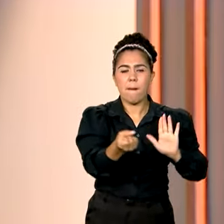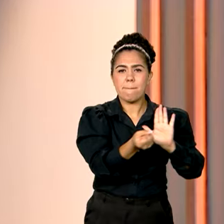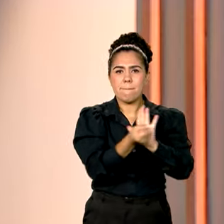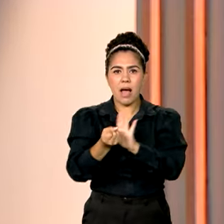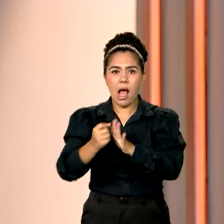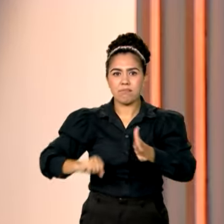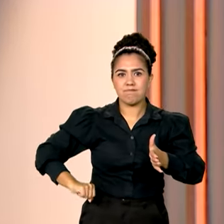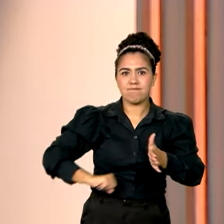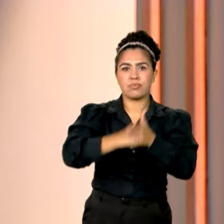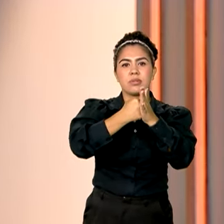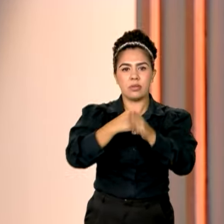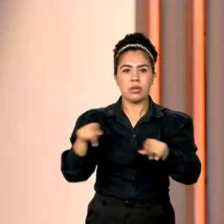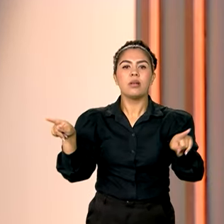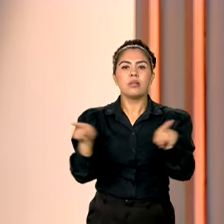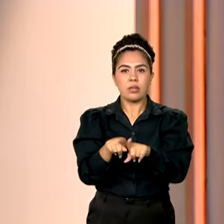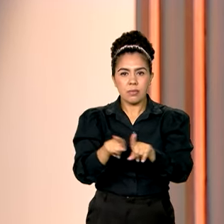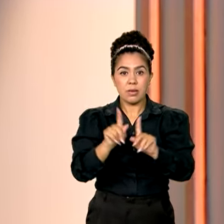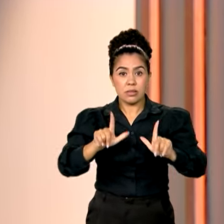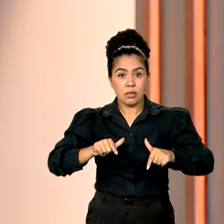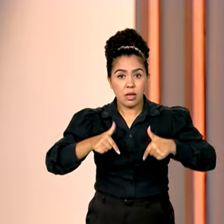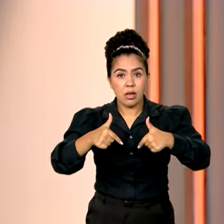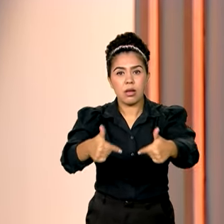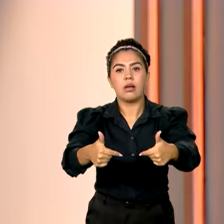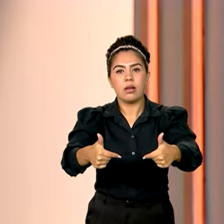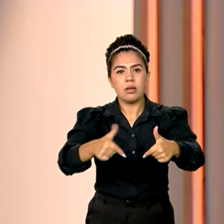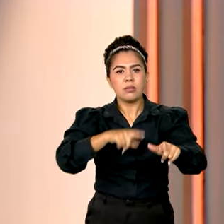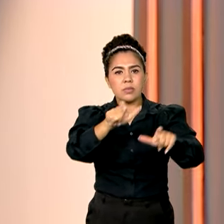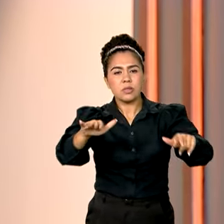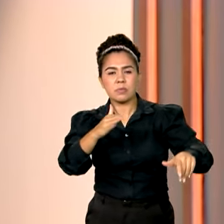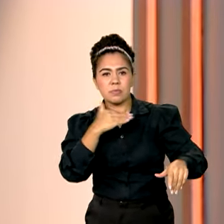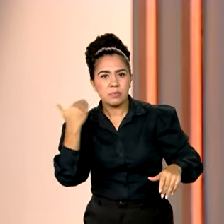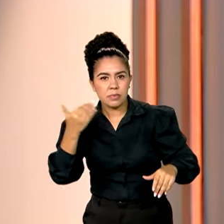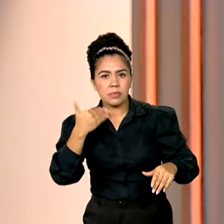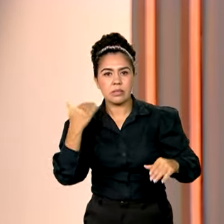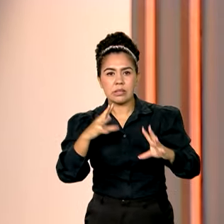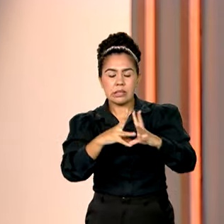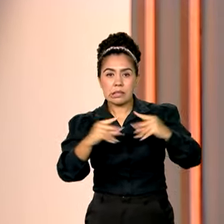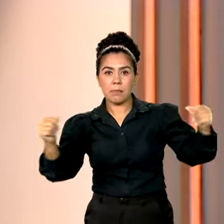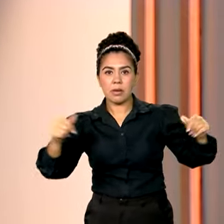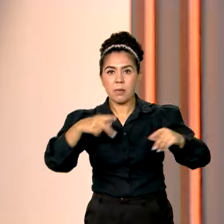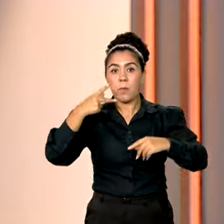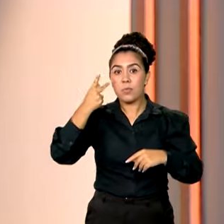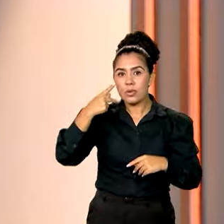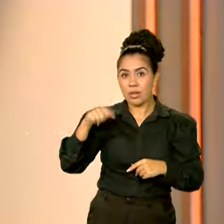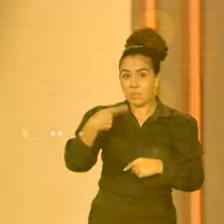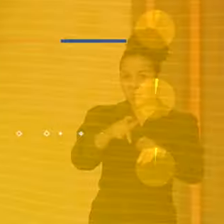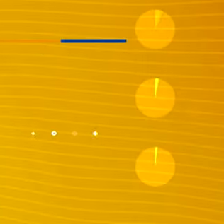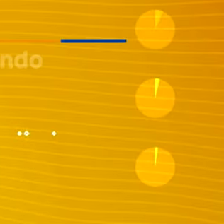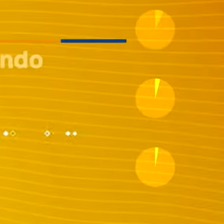trabalhos da Comissão Especial sobre Mortos e Desaparecidos Políticos. A gente volta já já.